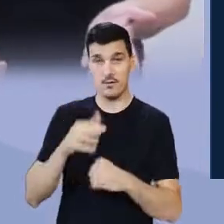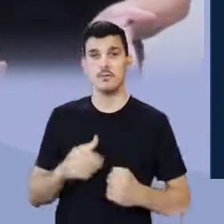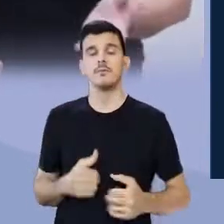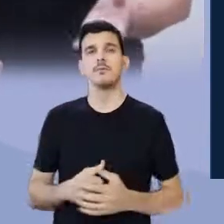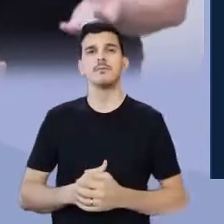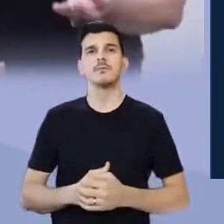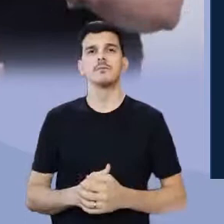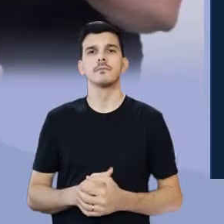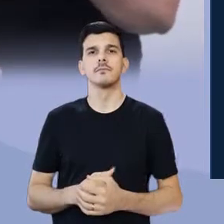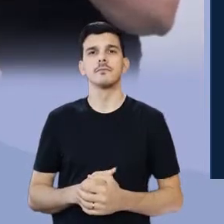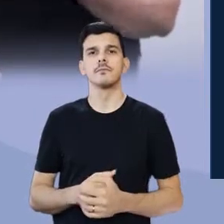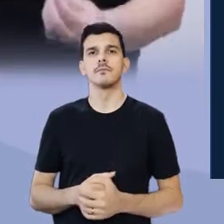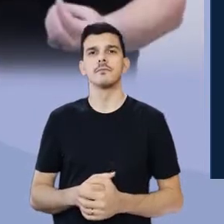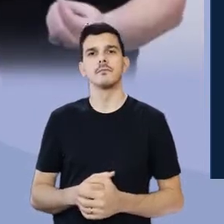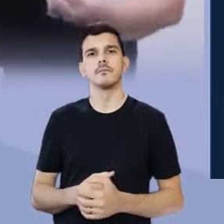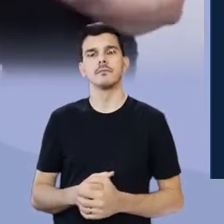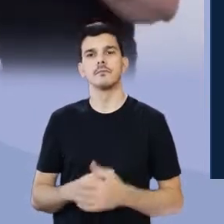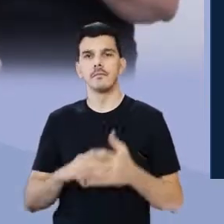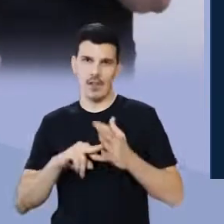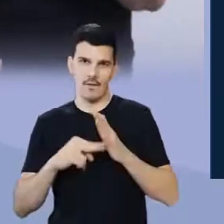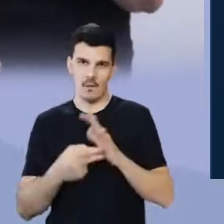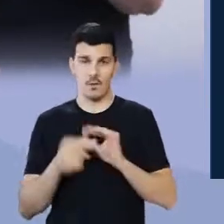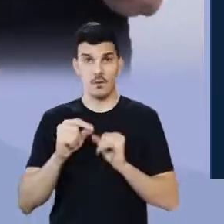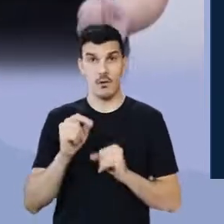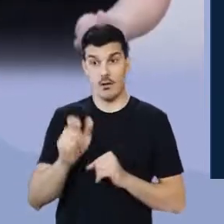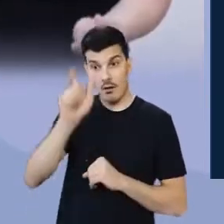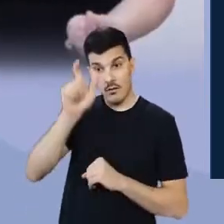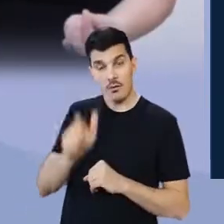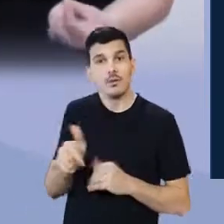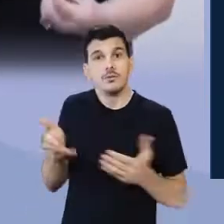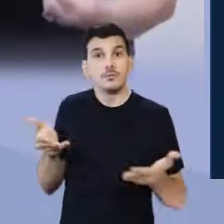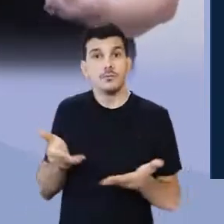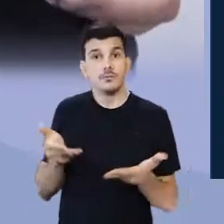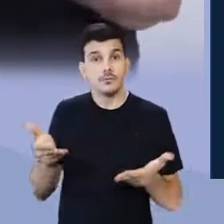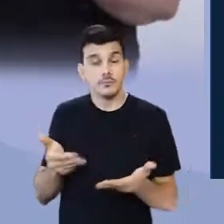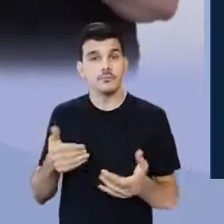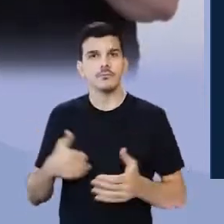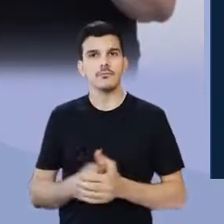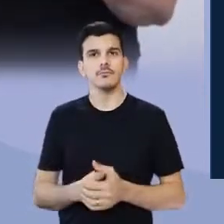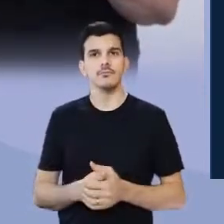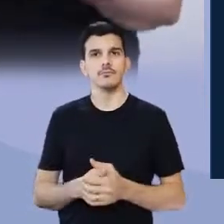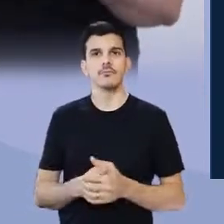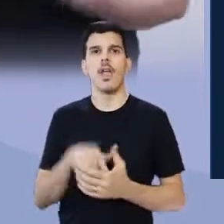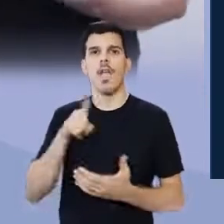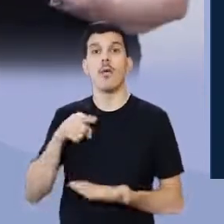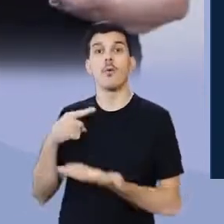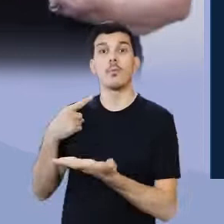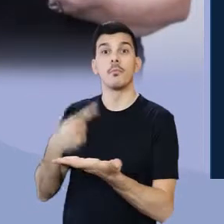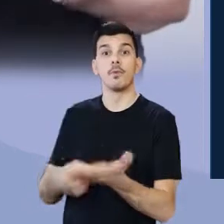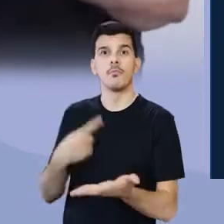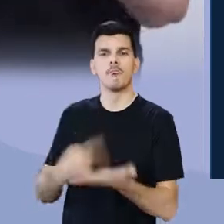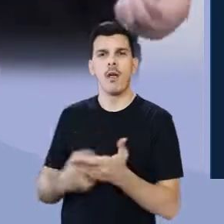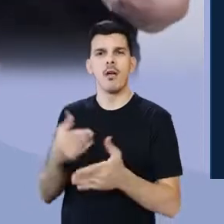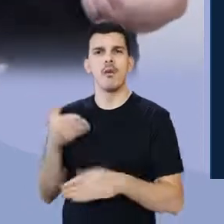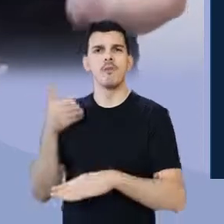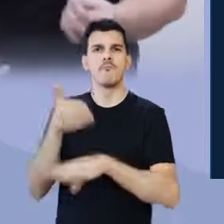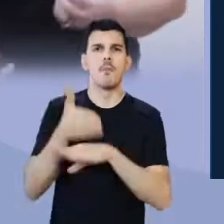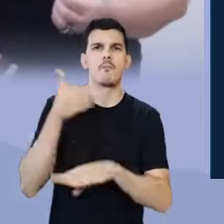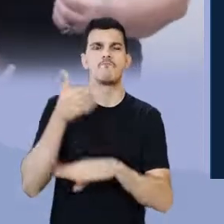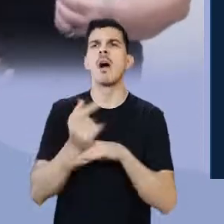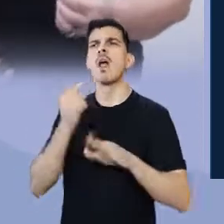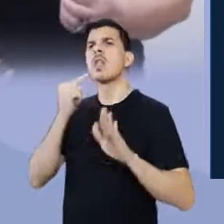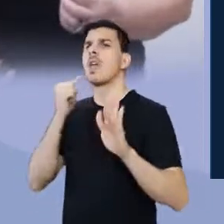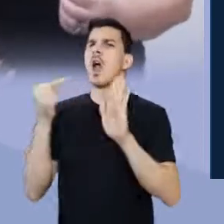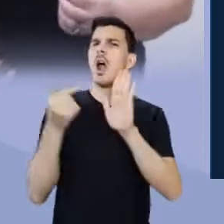Então, esse homem pós-moderno, esse homem contemporâneo, ele é comprometido com o engajamento e com a